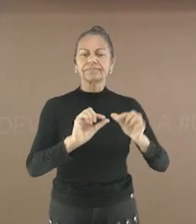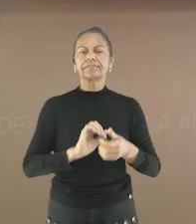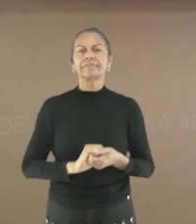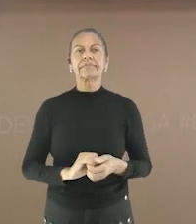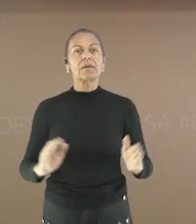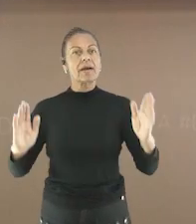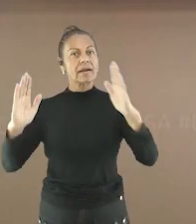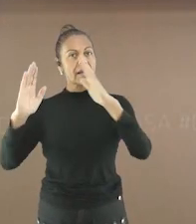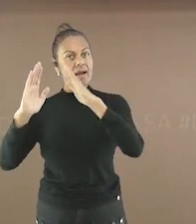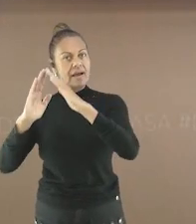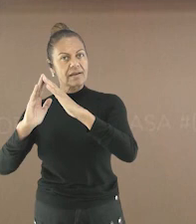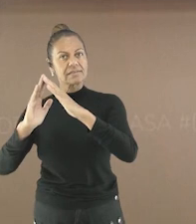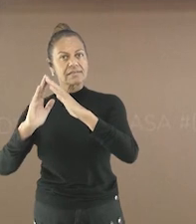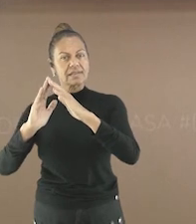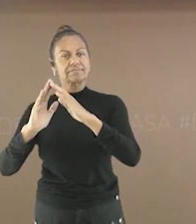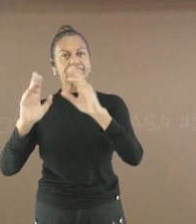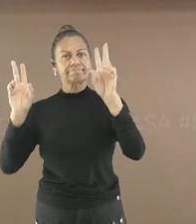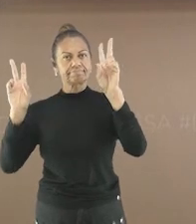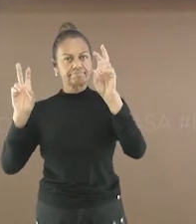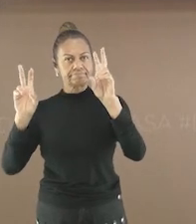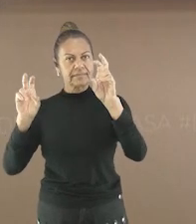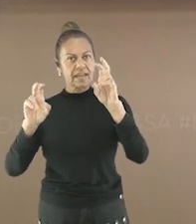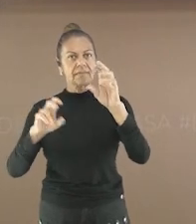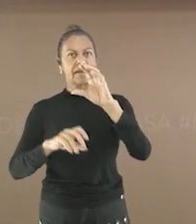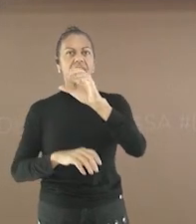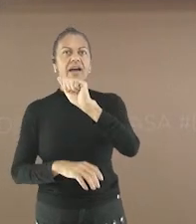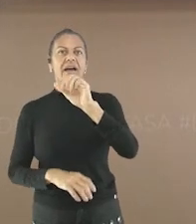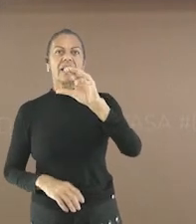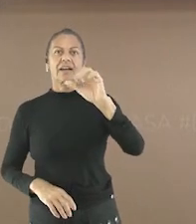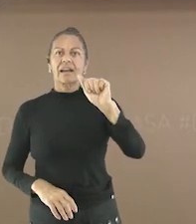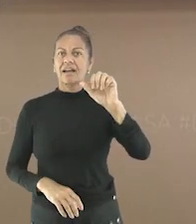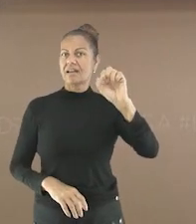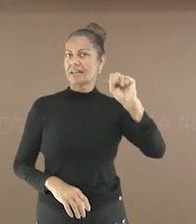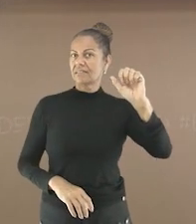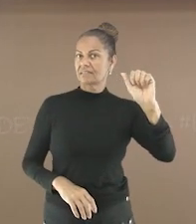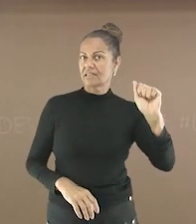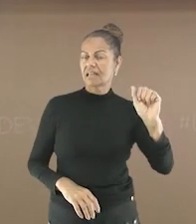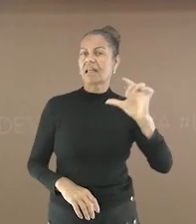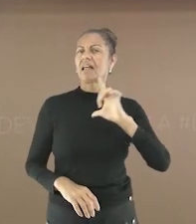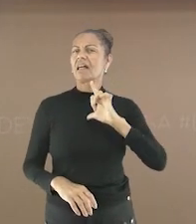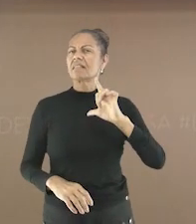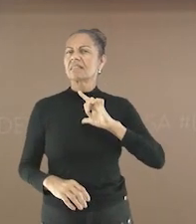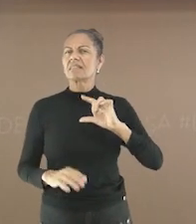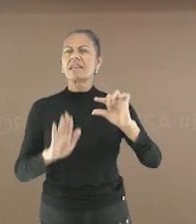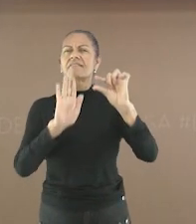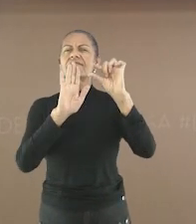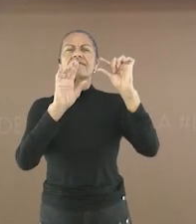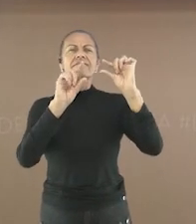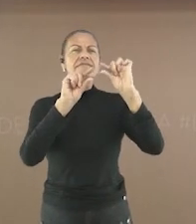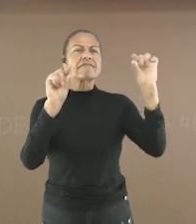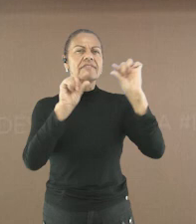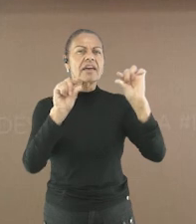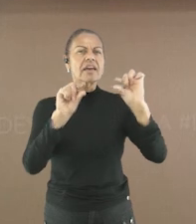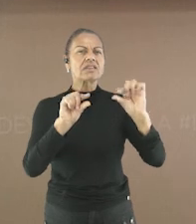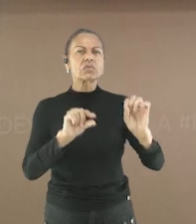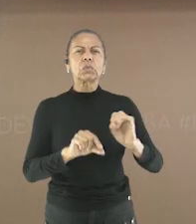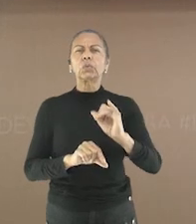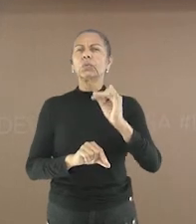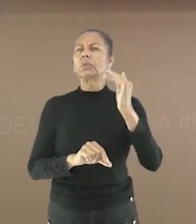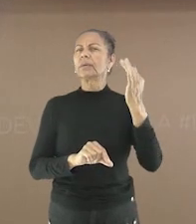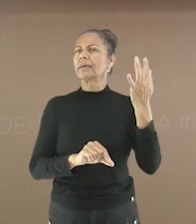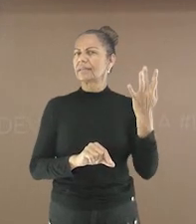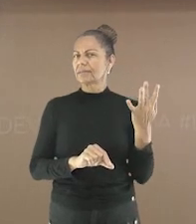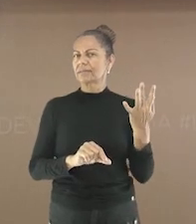Lembraram? Bom Então quer dizer que a canção casa de Vinícius de Moraes Há quantos